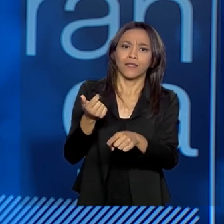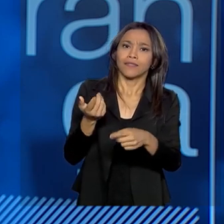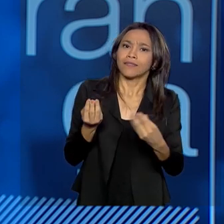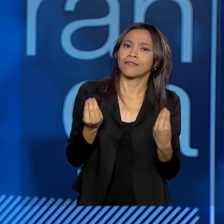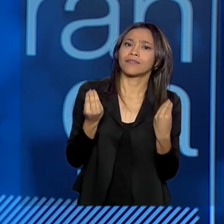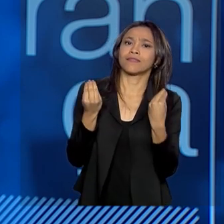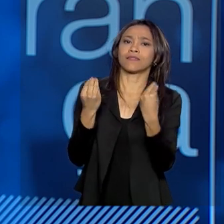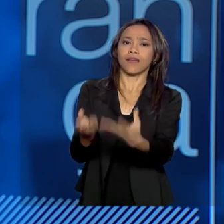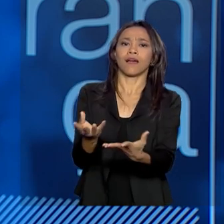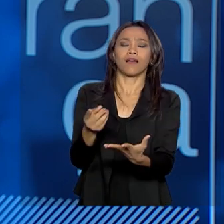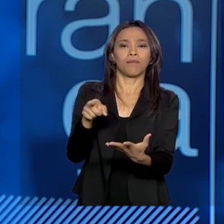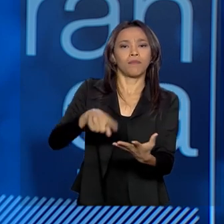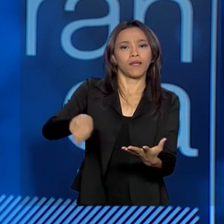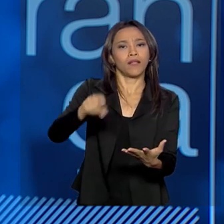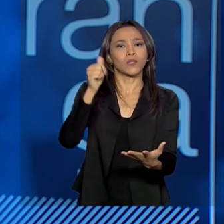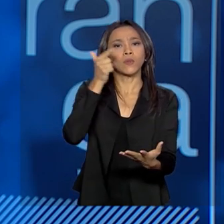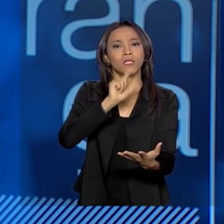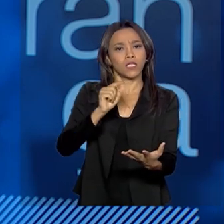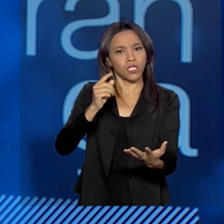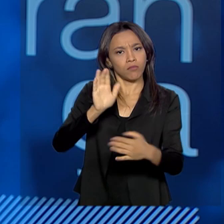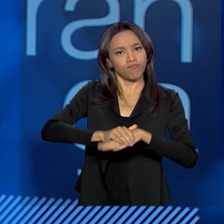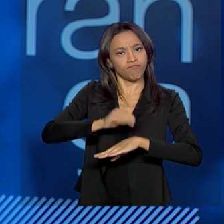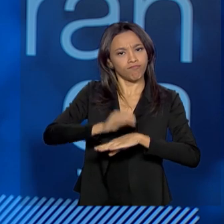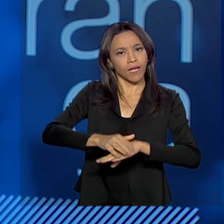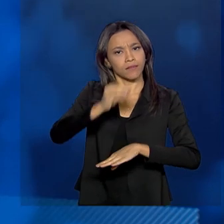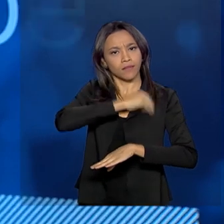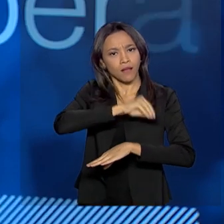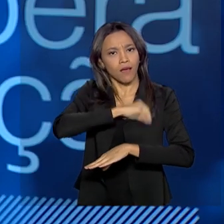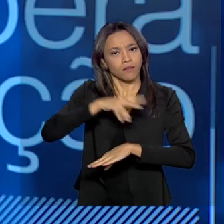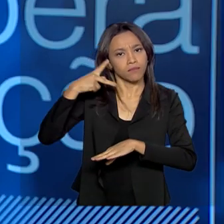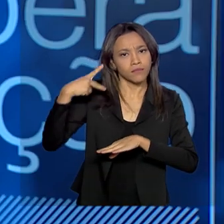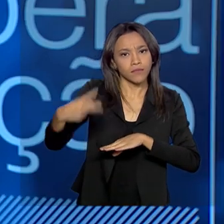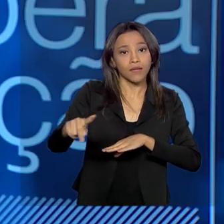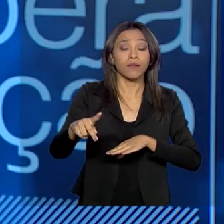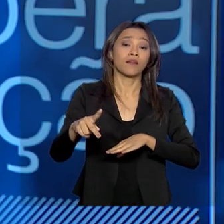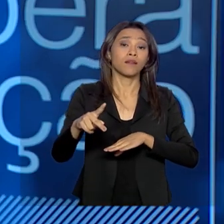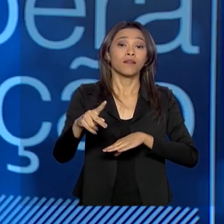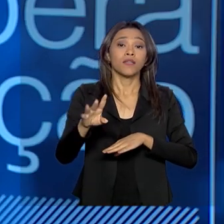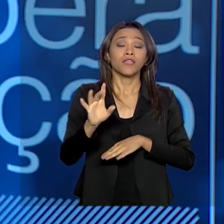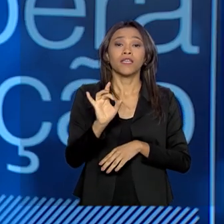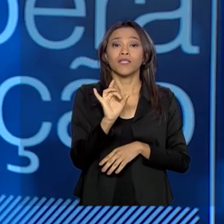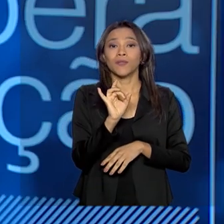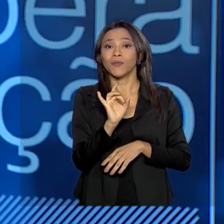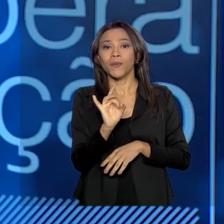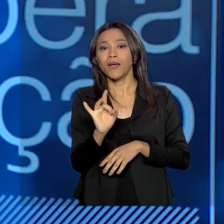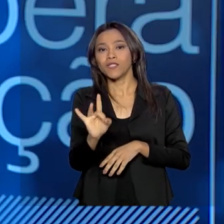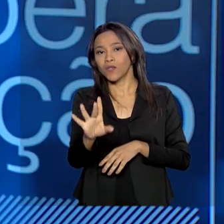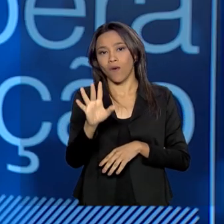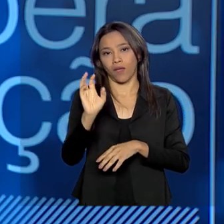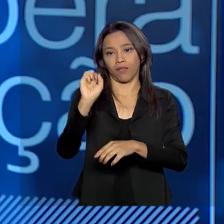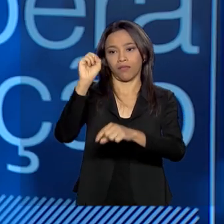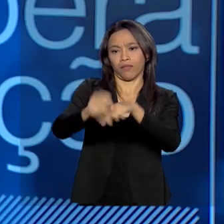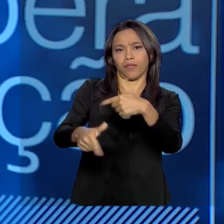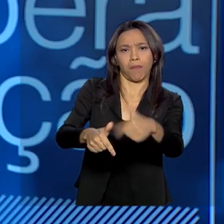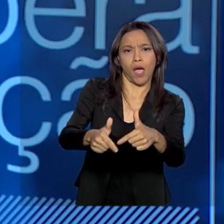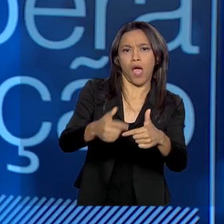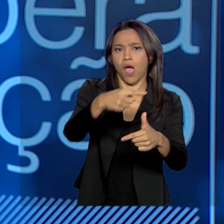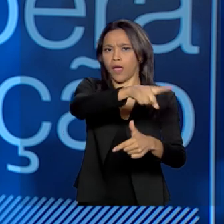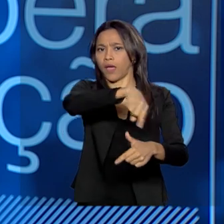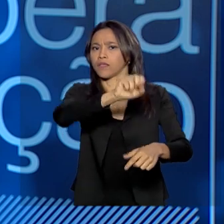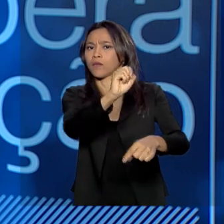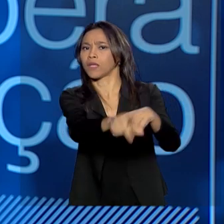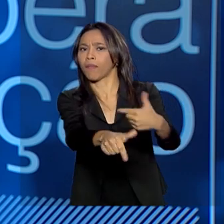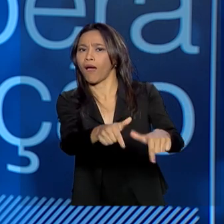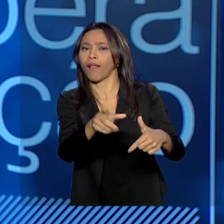renda para que essa parcela feminina, que já não é nem aquela que está empregada e tem um salário incompatível